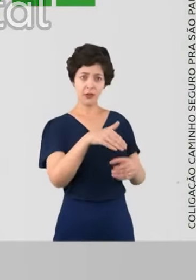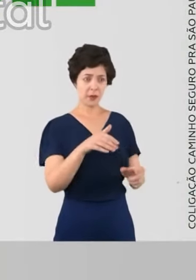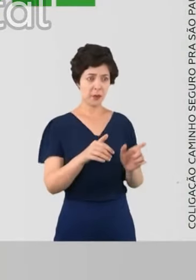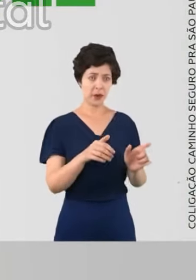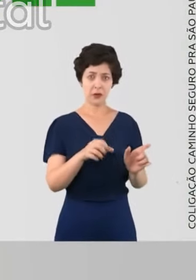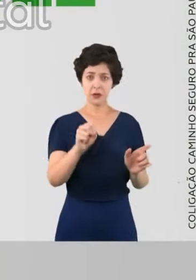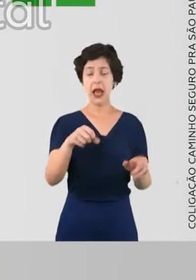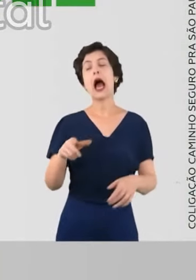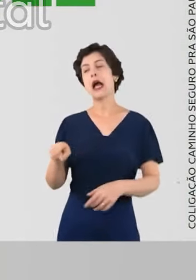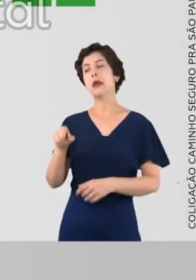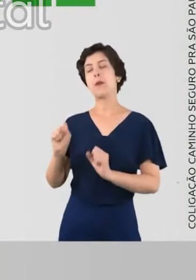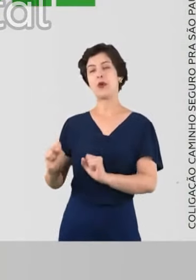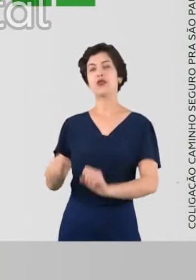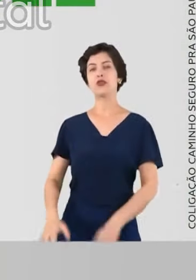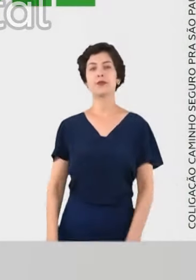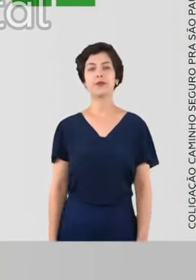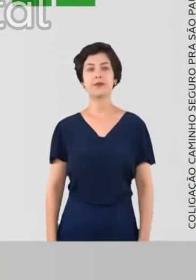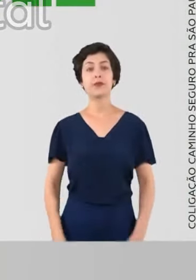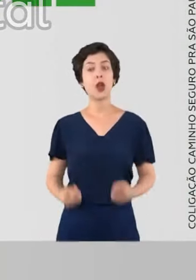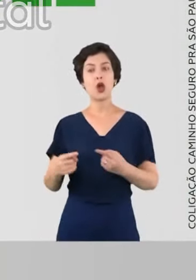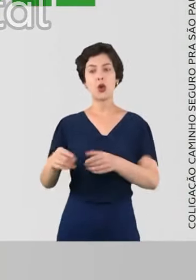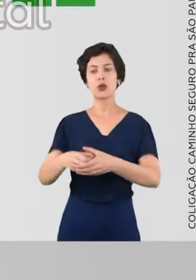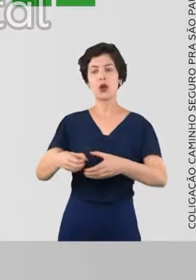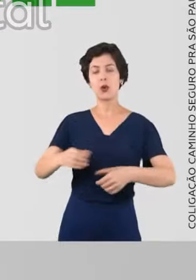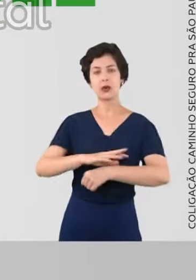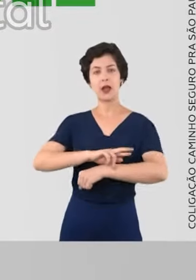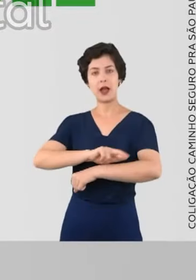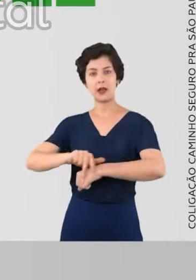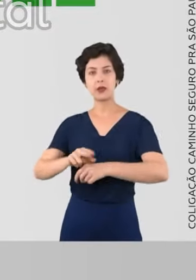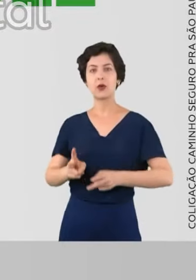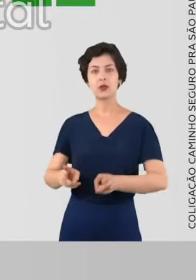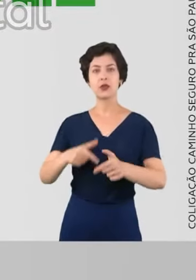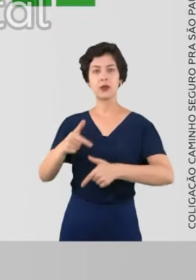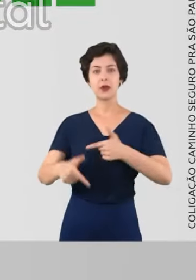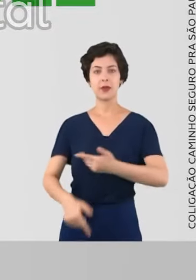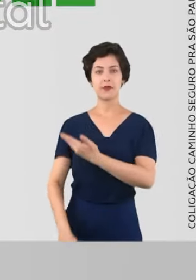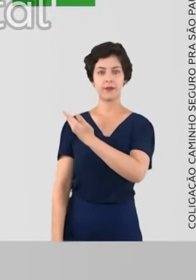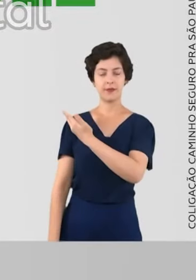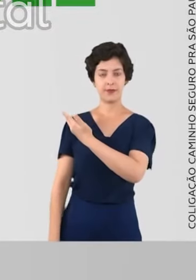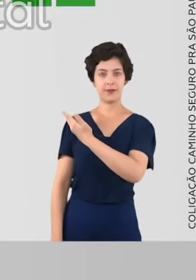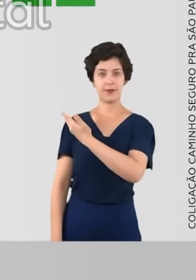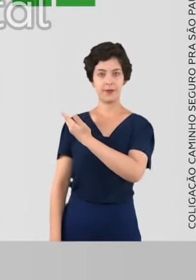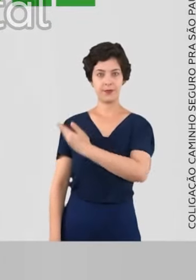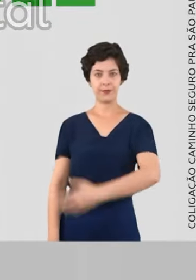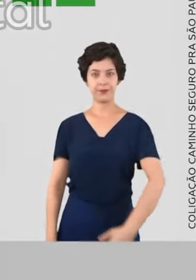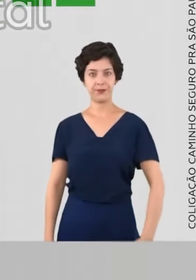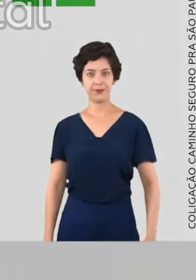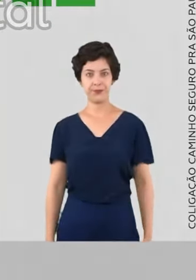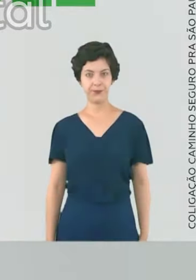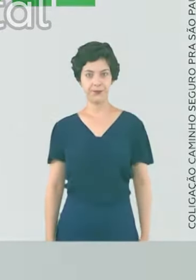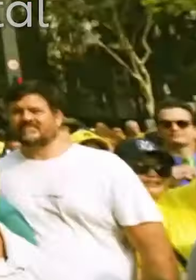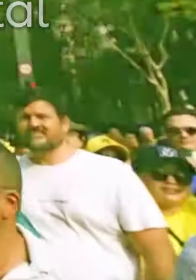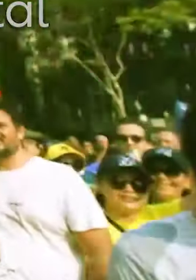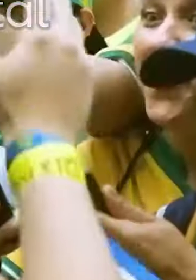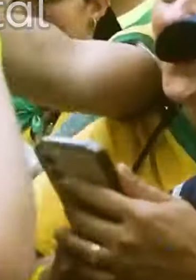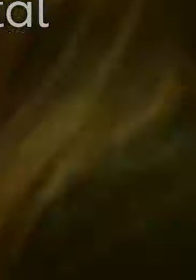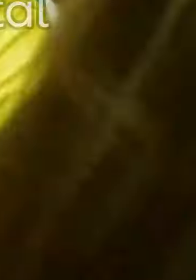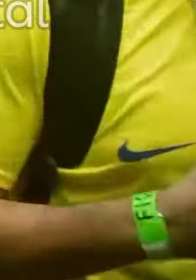em branco, sim. Ah, tá. Nesse pode. Contra as cotas raciais. Continuando o trabalho de Fernando Holliday, vote Lucas Favanato, 22-0-22.